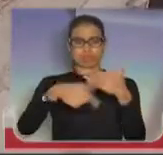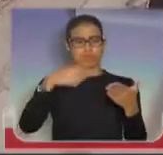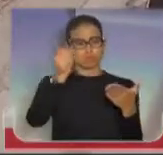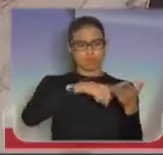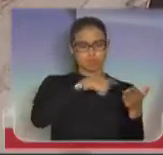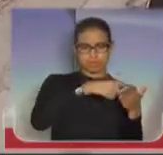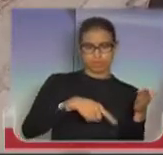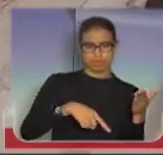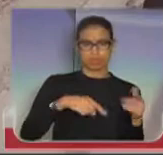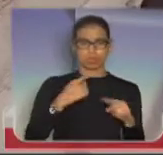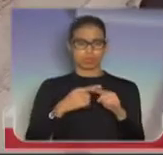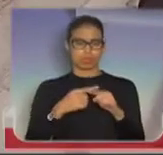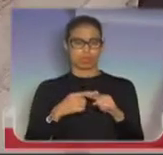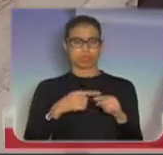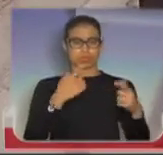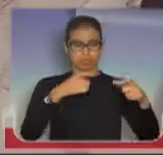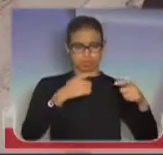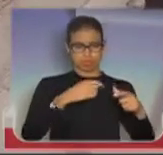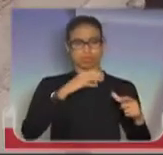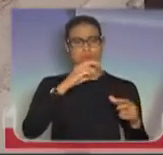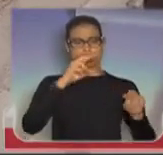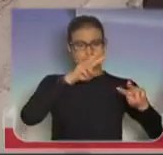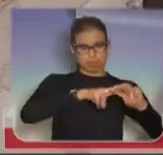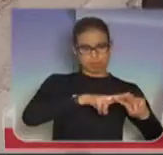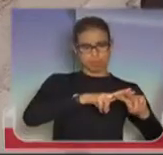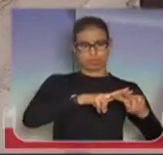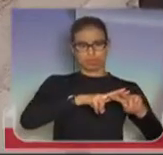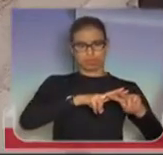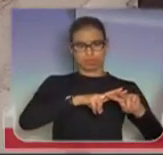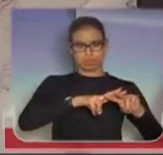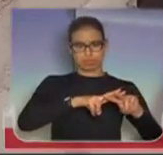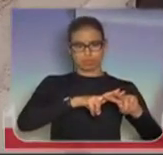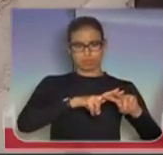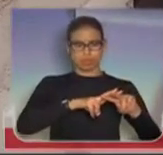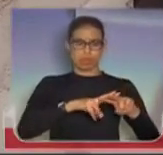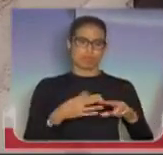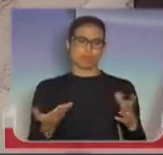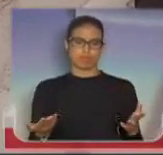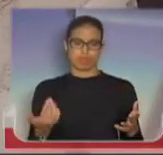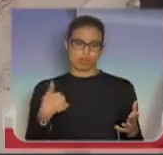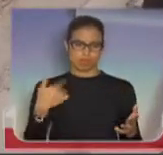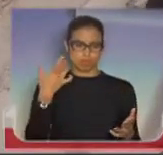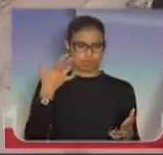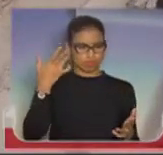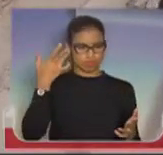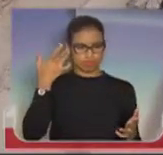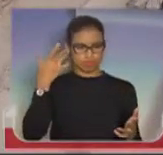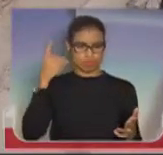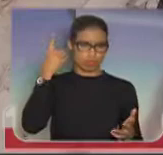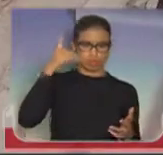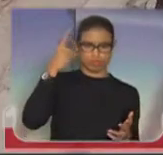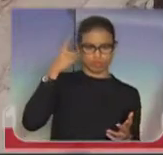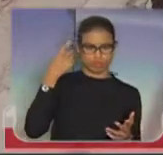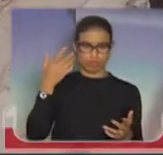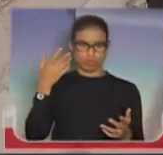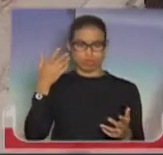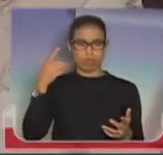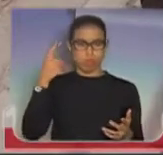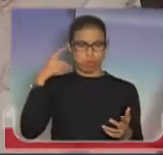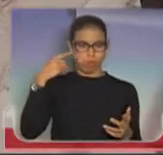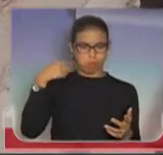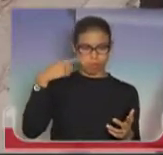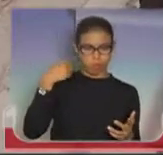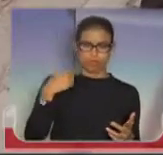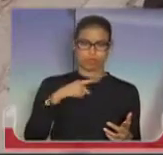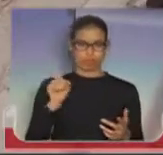julgamento do Carandiru era um aborto jurídico. Eu não sou advogado, eu tenho pouco conhecimento técnico